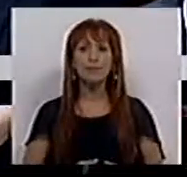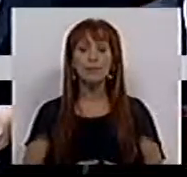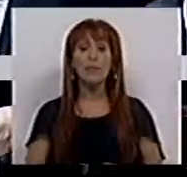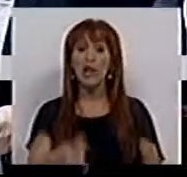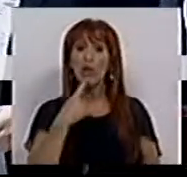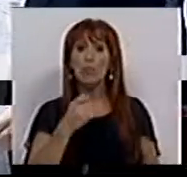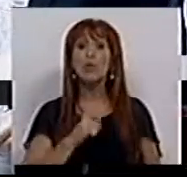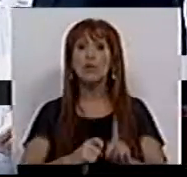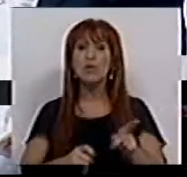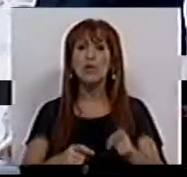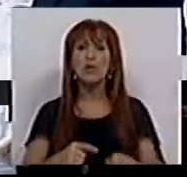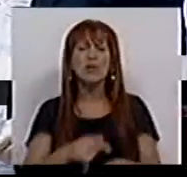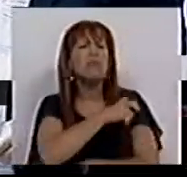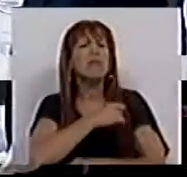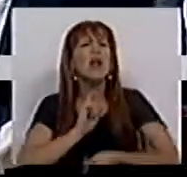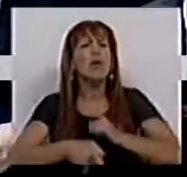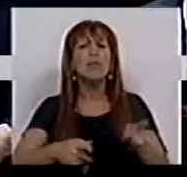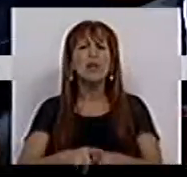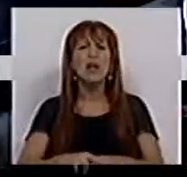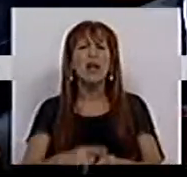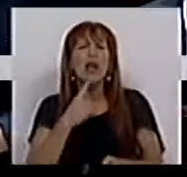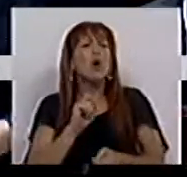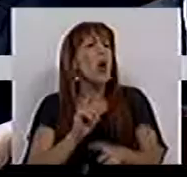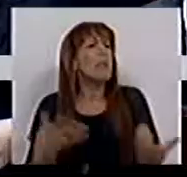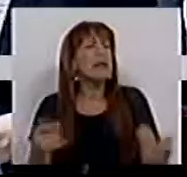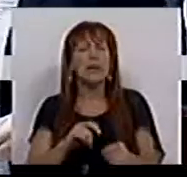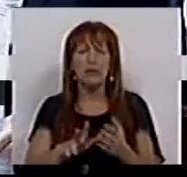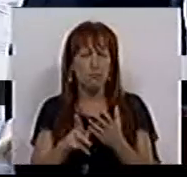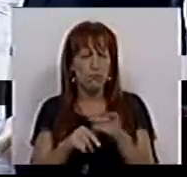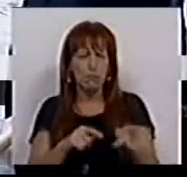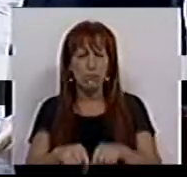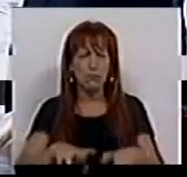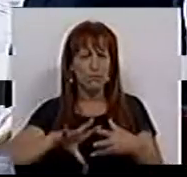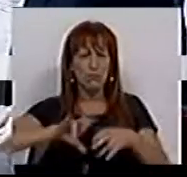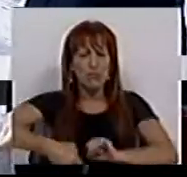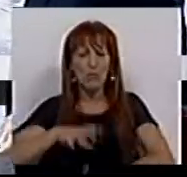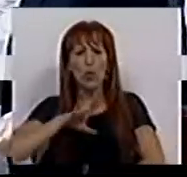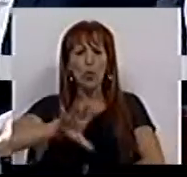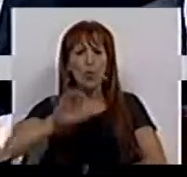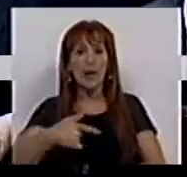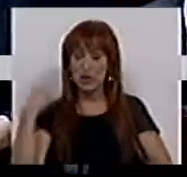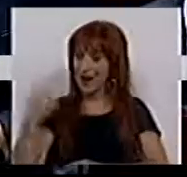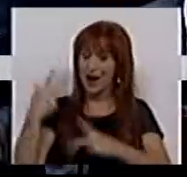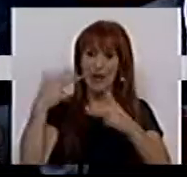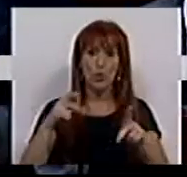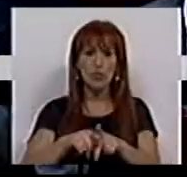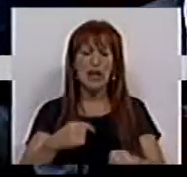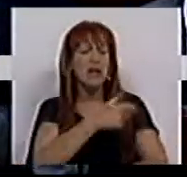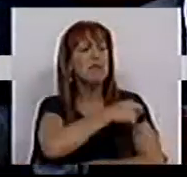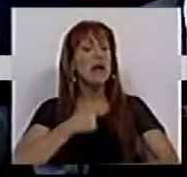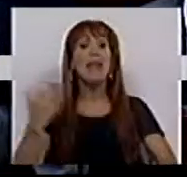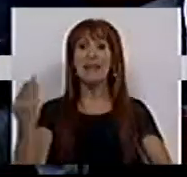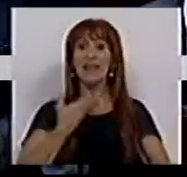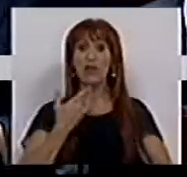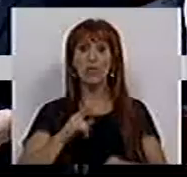E perguntamos-nos em nome de quê? Em nome de quê há esta sangria do país? A austeridade é feita em nome da